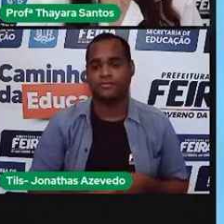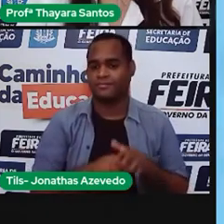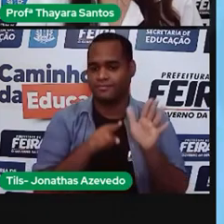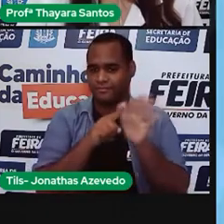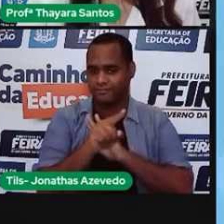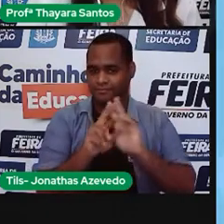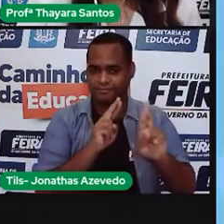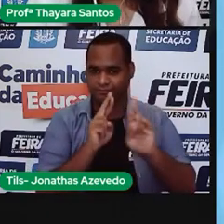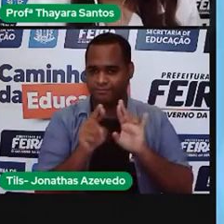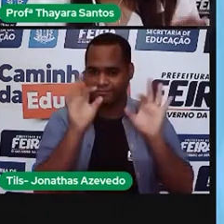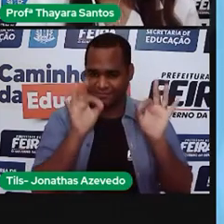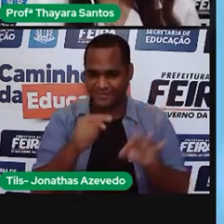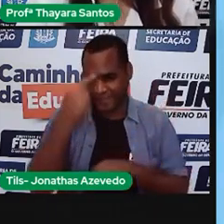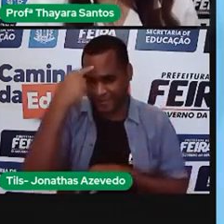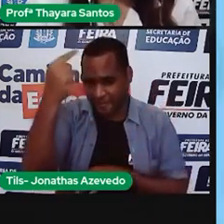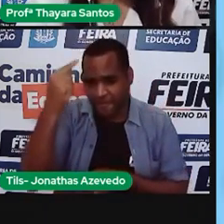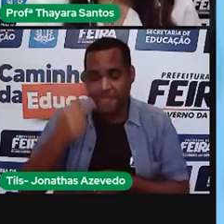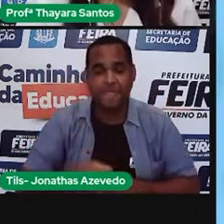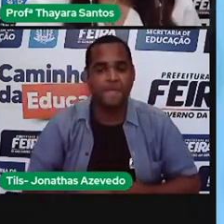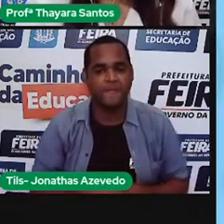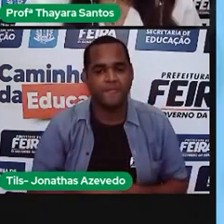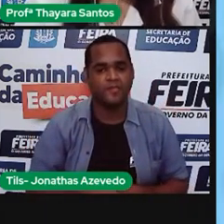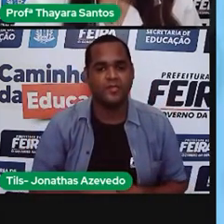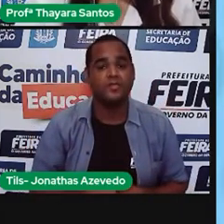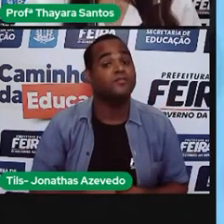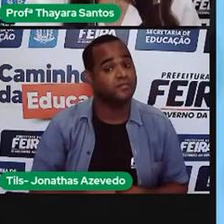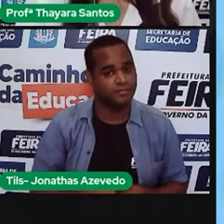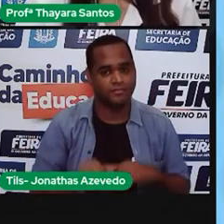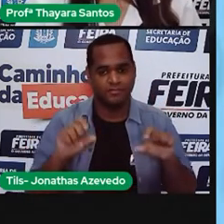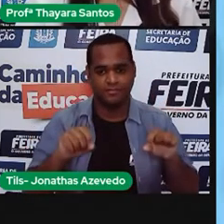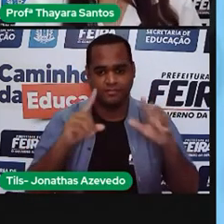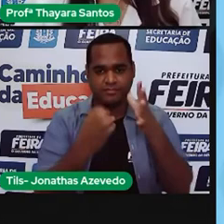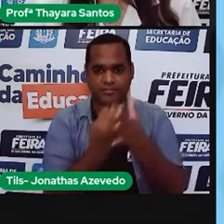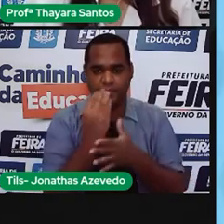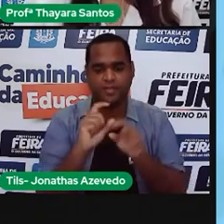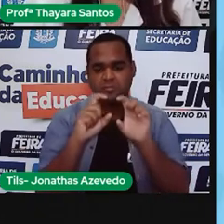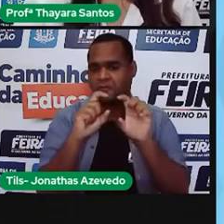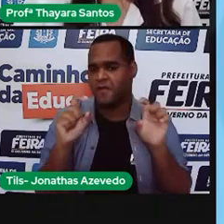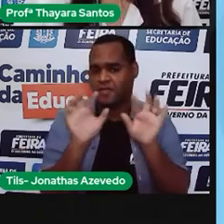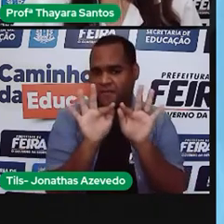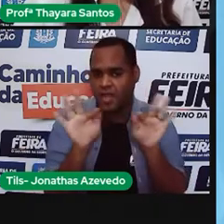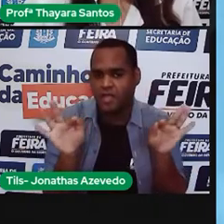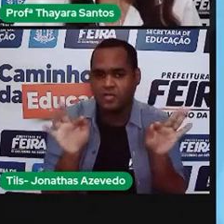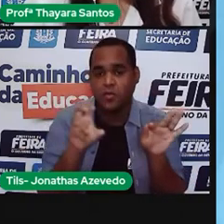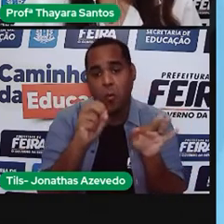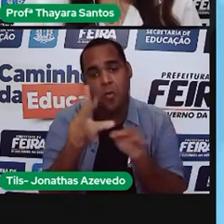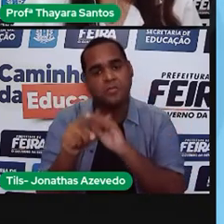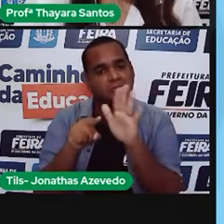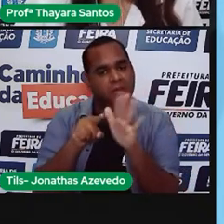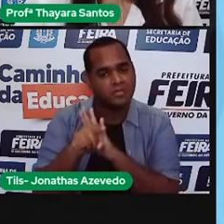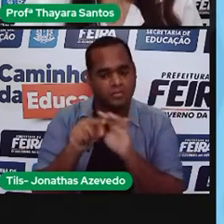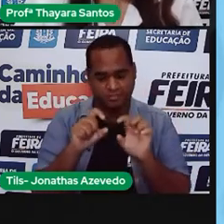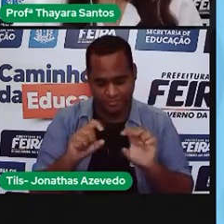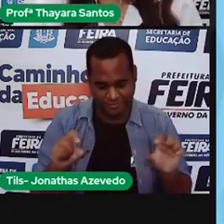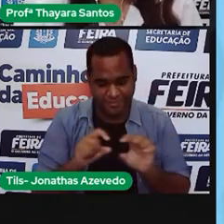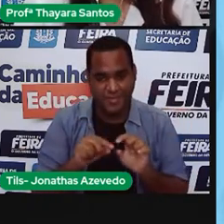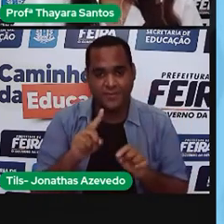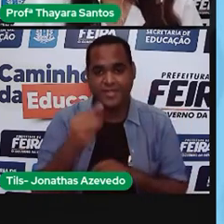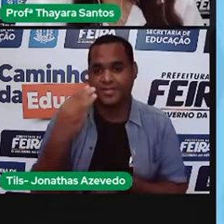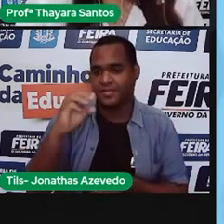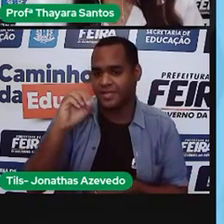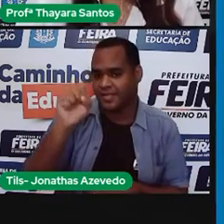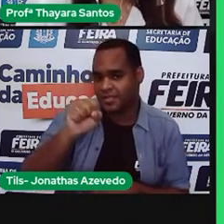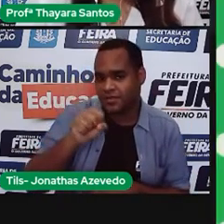abrir esse quiz, que é aquele jogo de perguntas e respostas. Vai aparecer uma frase ou então uma pergunta aqui embaixo e vocês vão ter 30